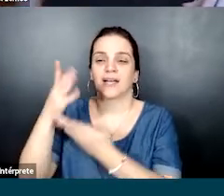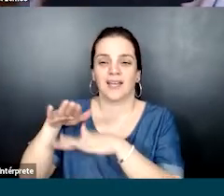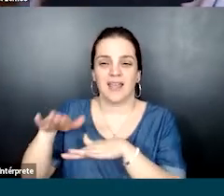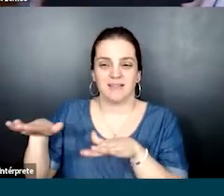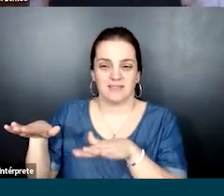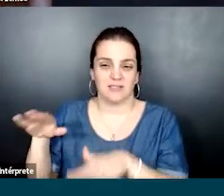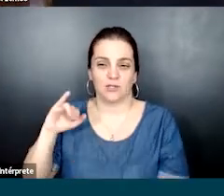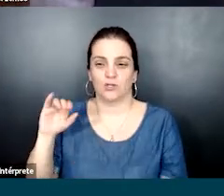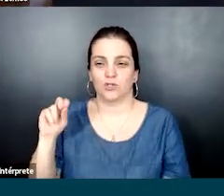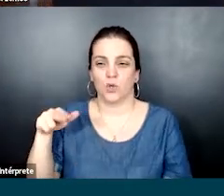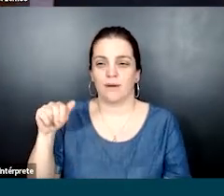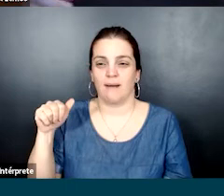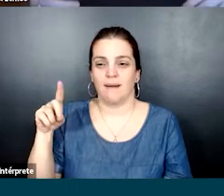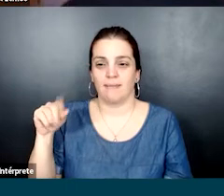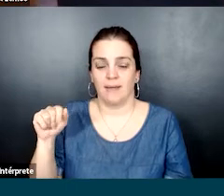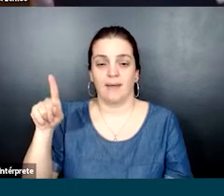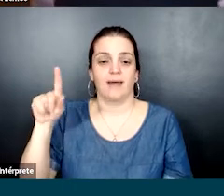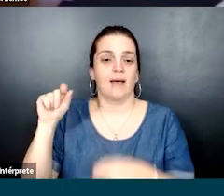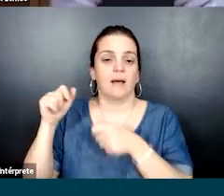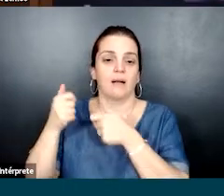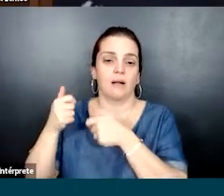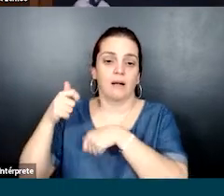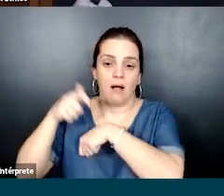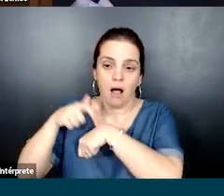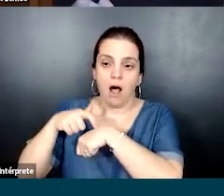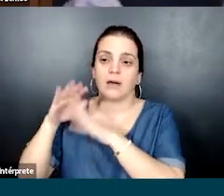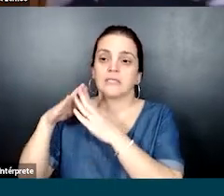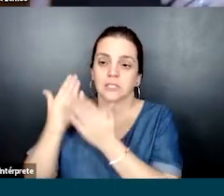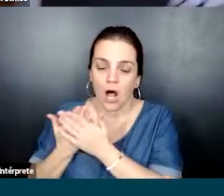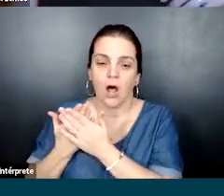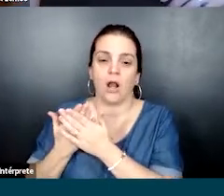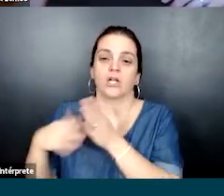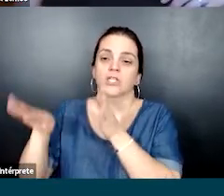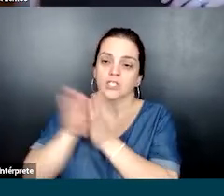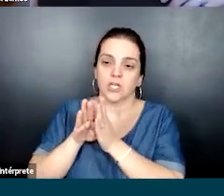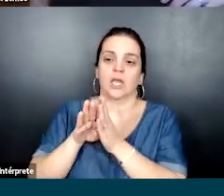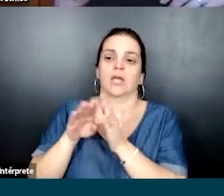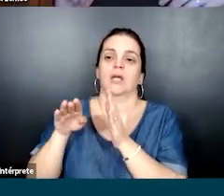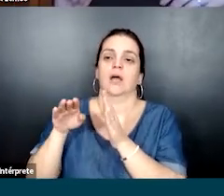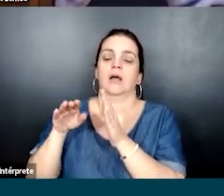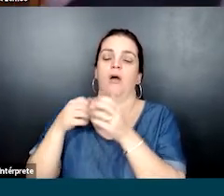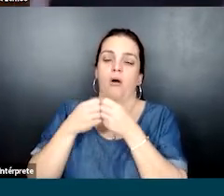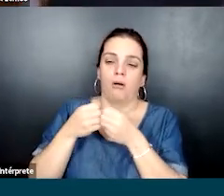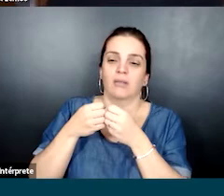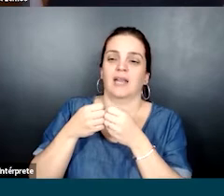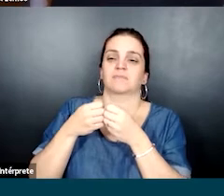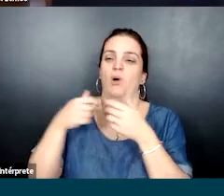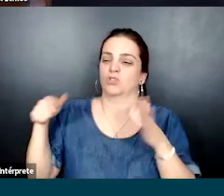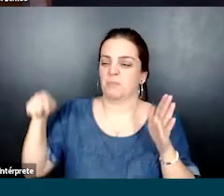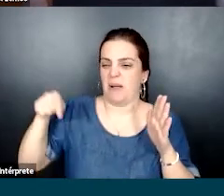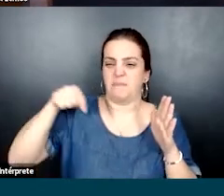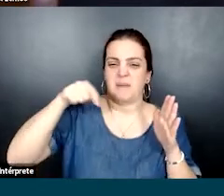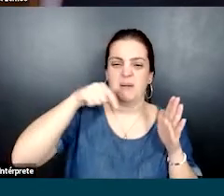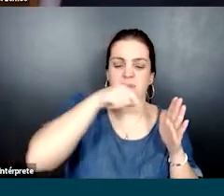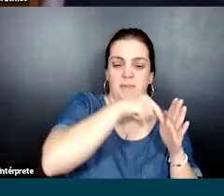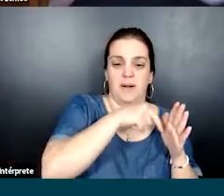linha básica que representa os momentos daquela criança super macros, assim, por exemplo, o momento que ela está no transporte, chegada na escola, durante a aula, e logo